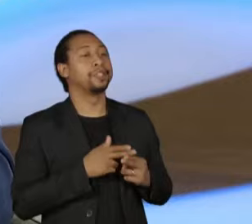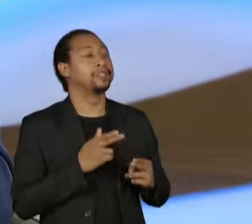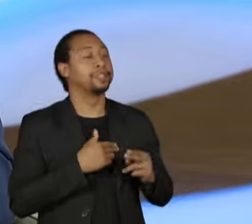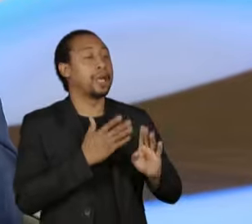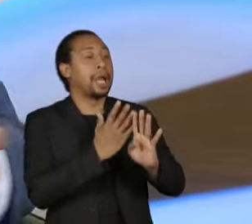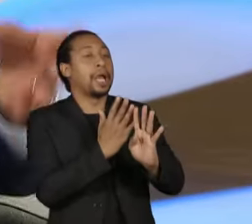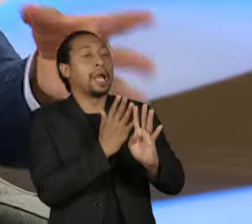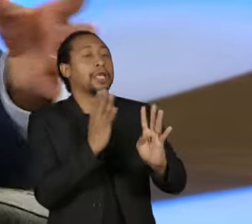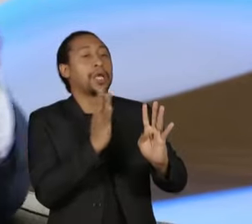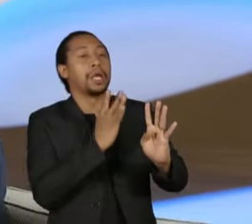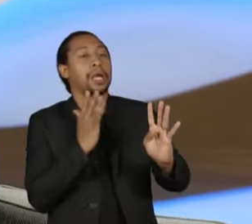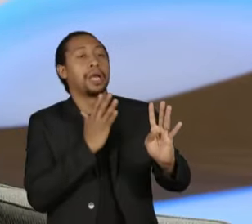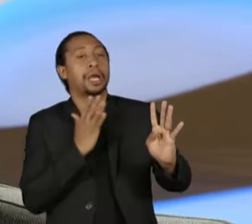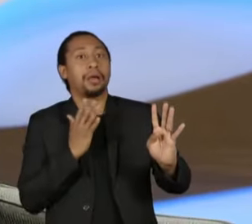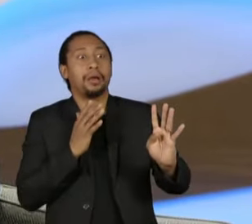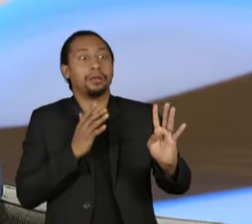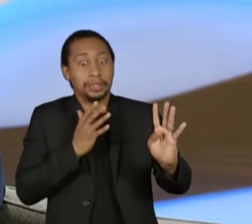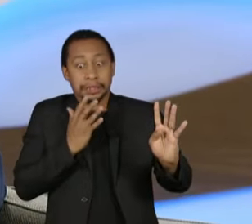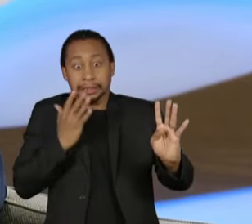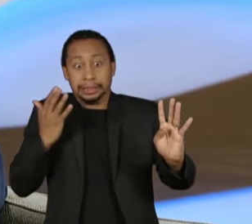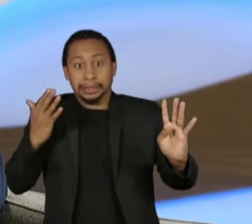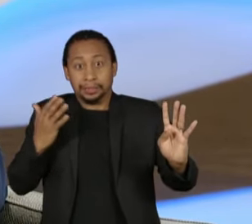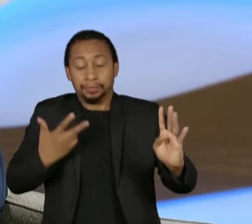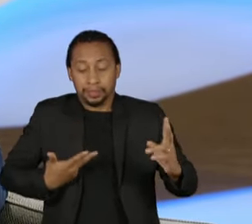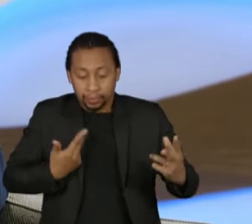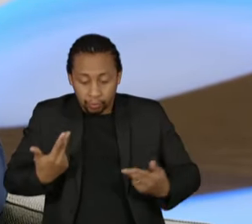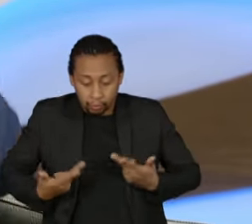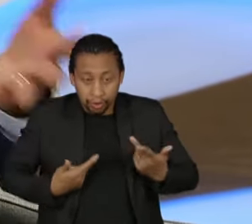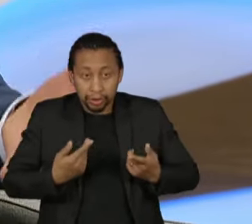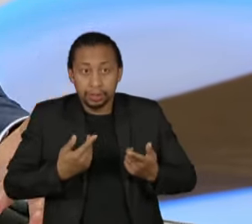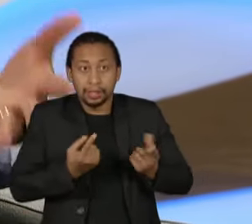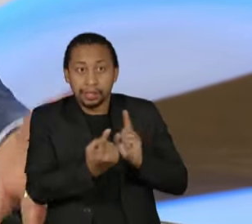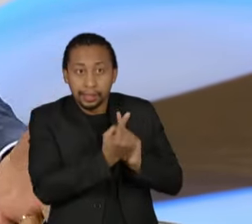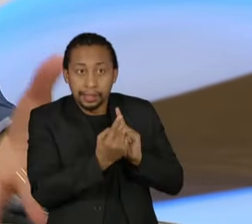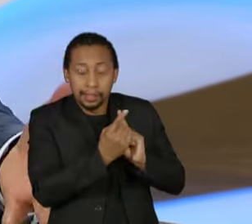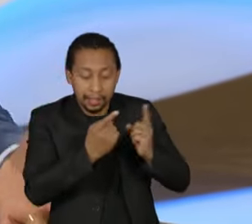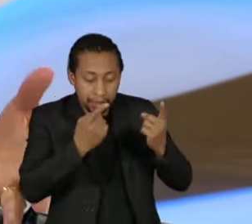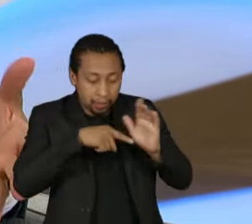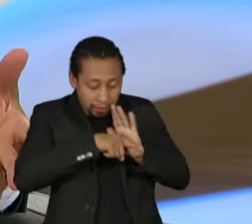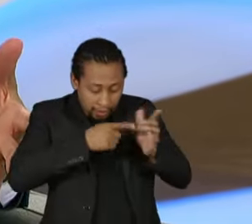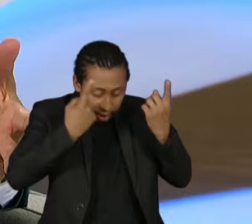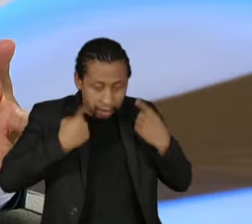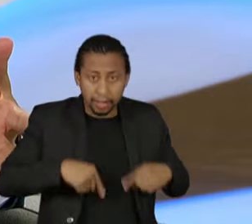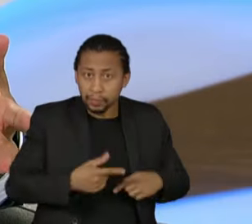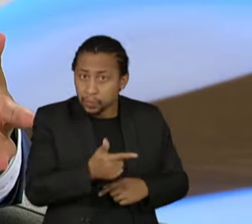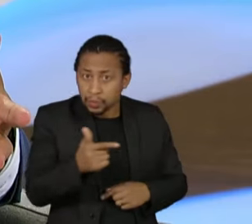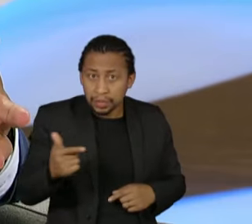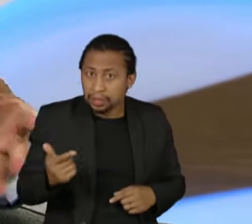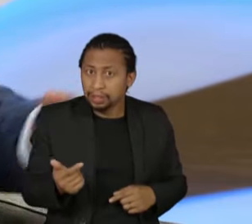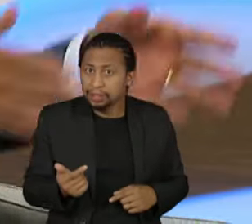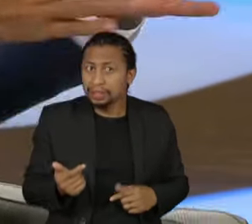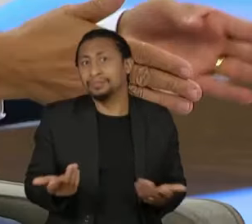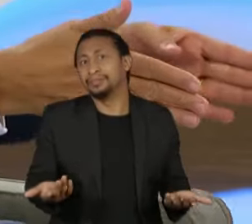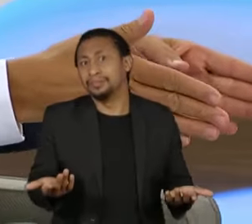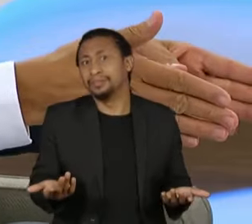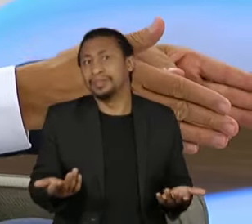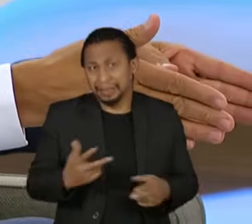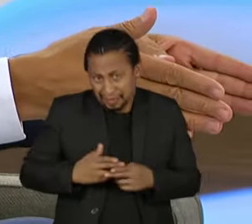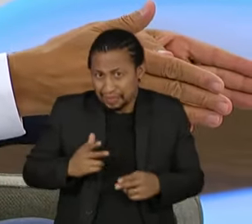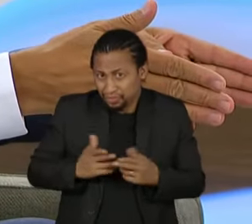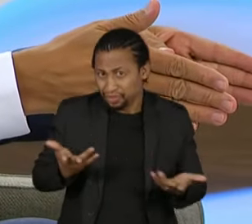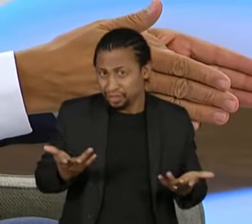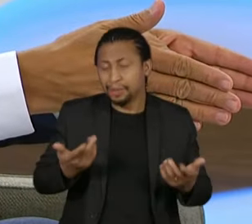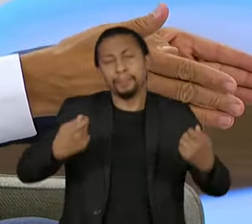para cirurgias e para exames. Não, é claro, precisa ter dinheiro para isso. A merenda